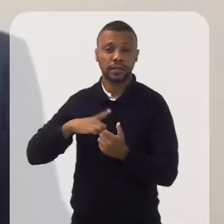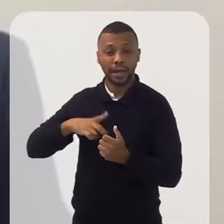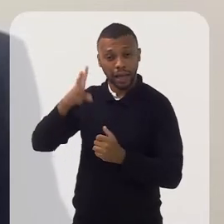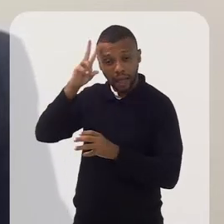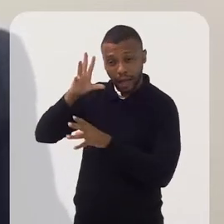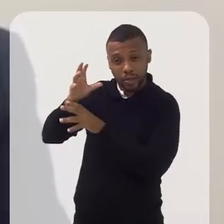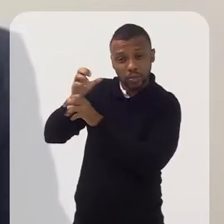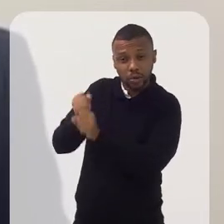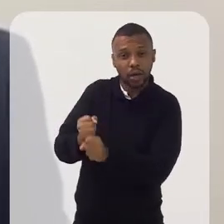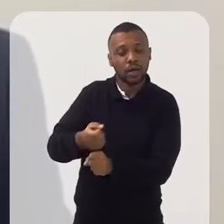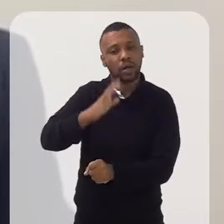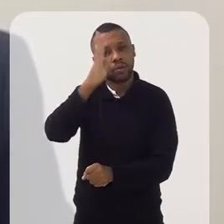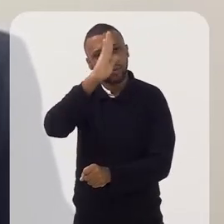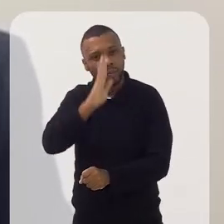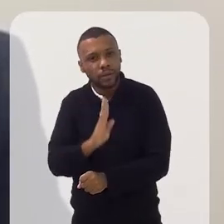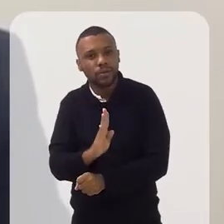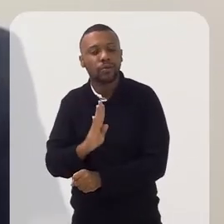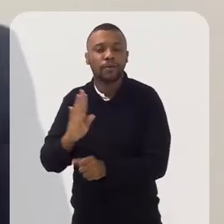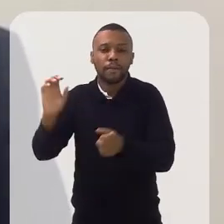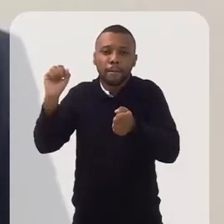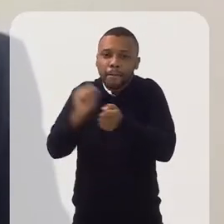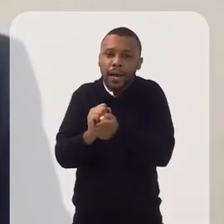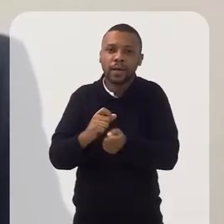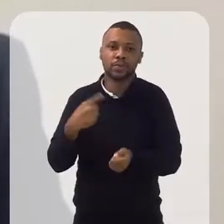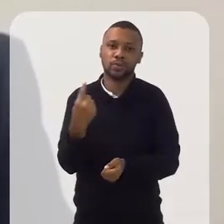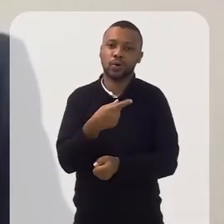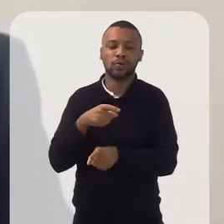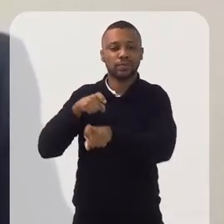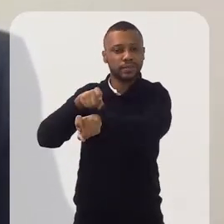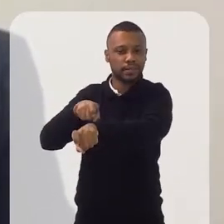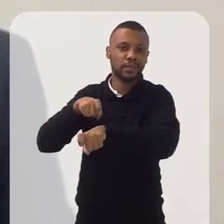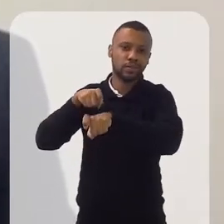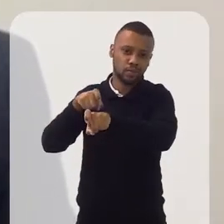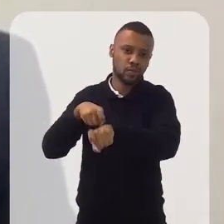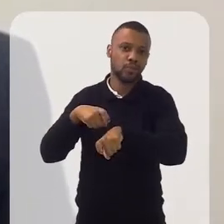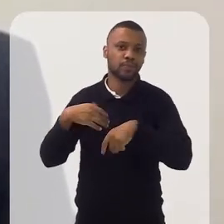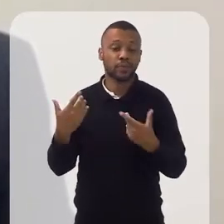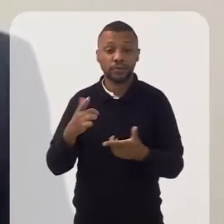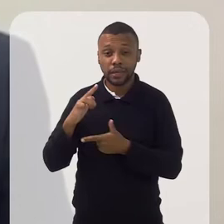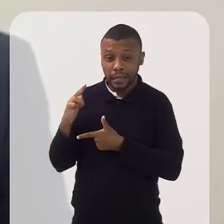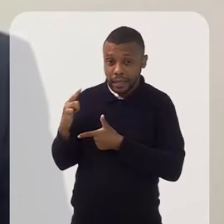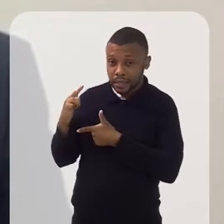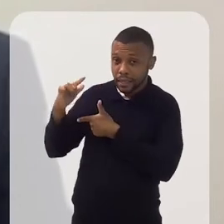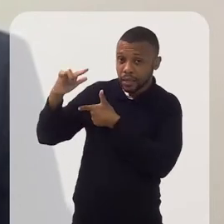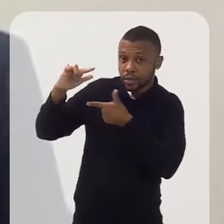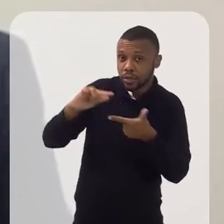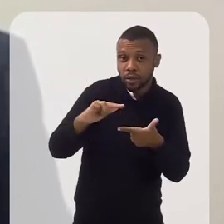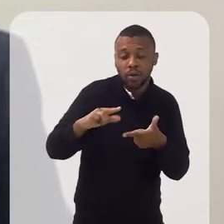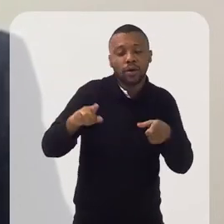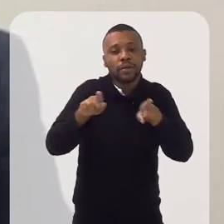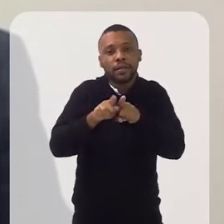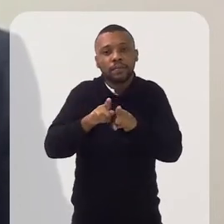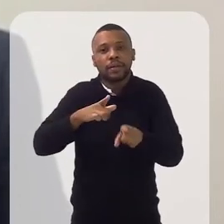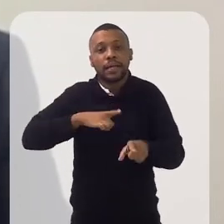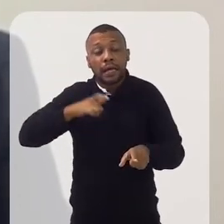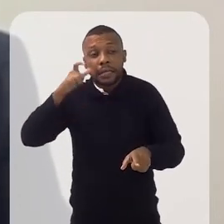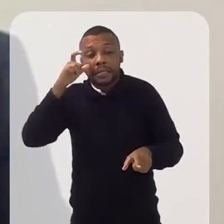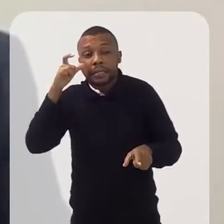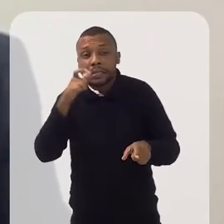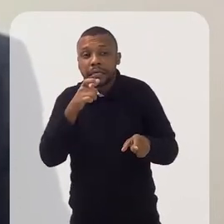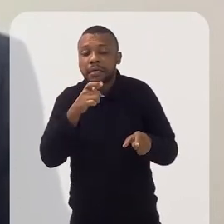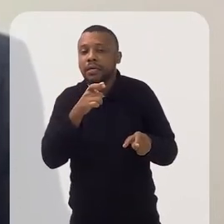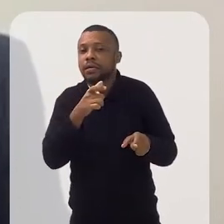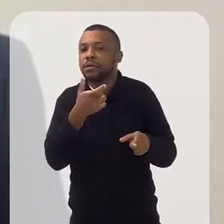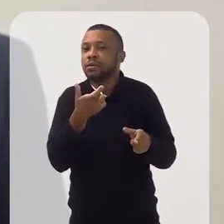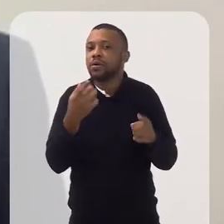Brasil reunida muito perto da gente, no nosso interior. E o resgate dessas tradições acaba também gerando um ponto de